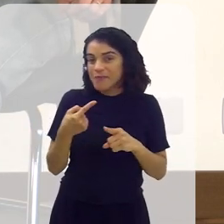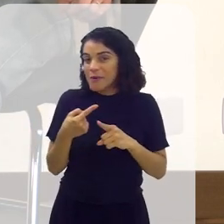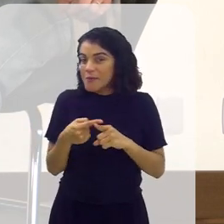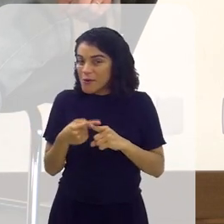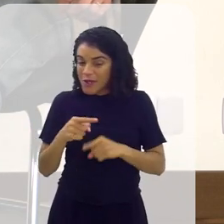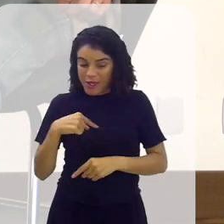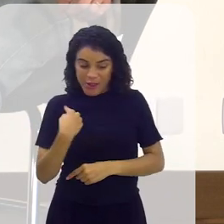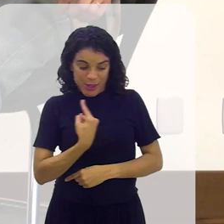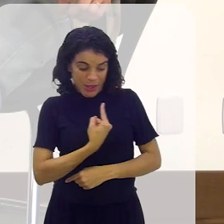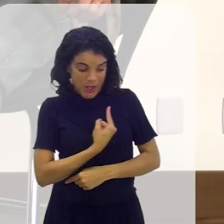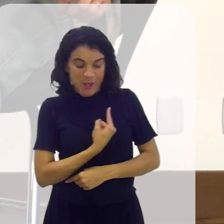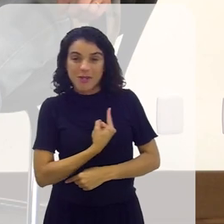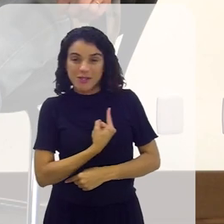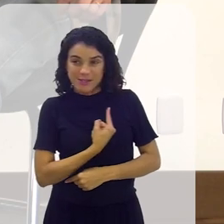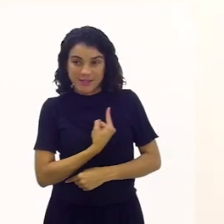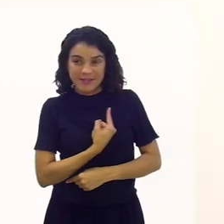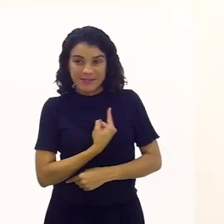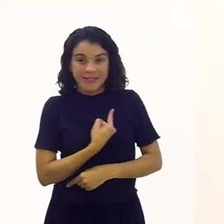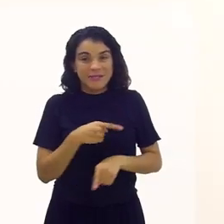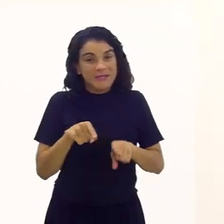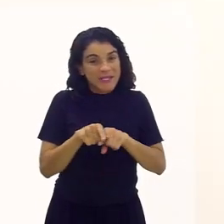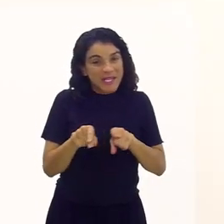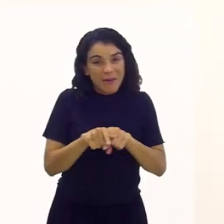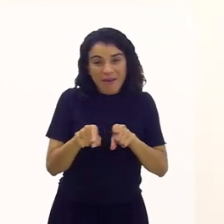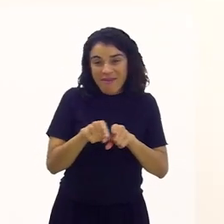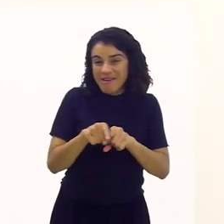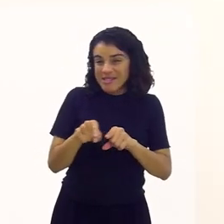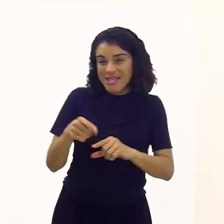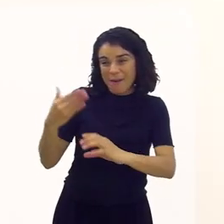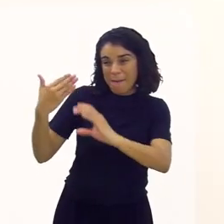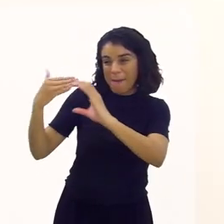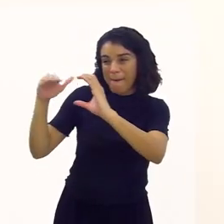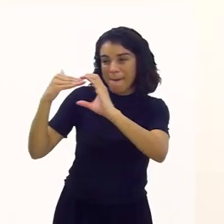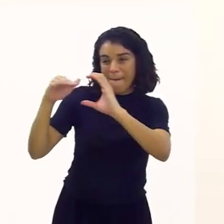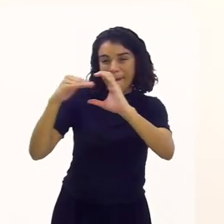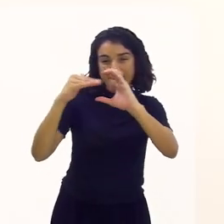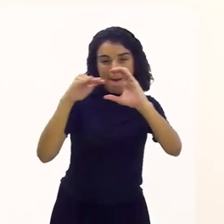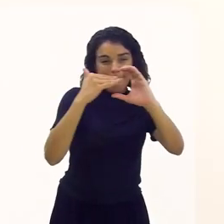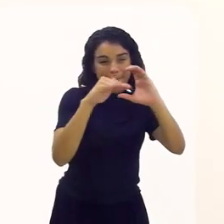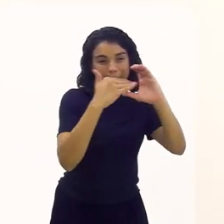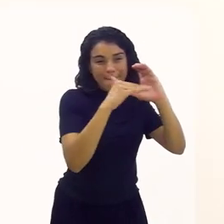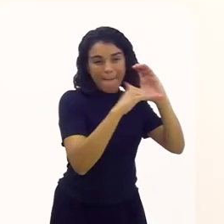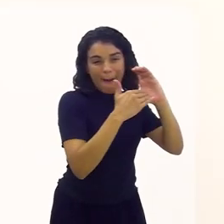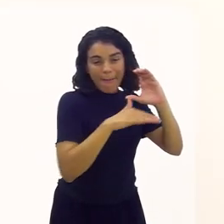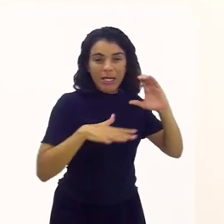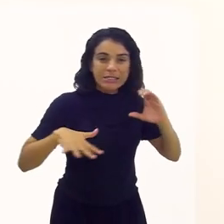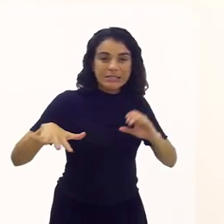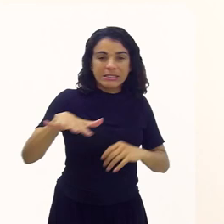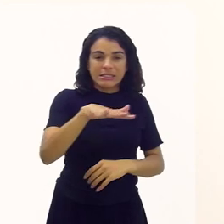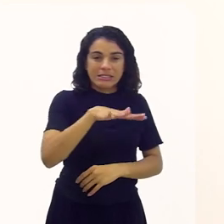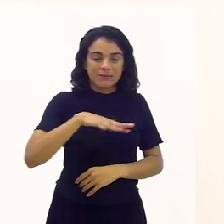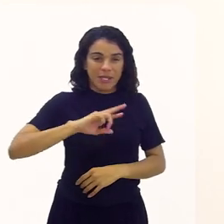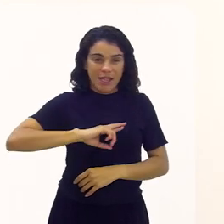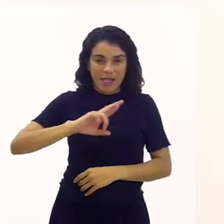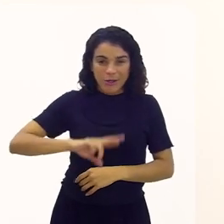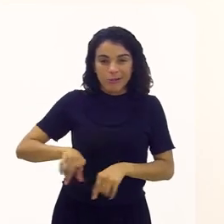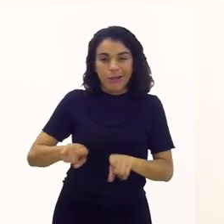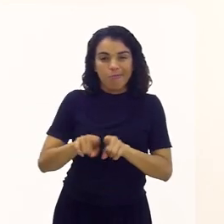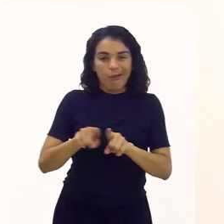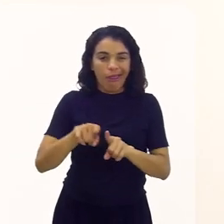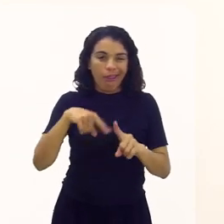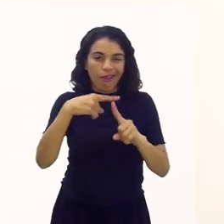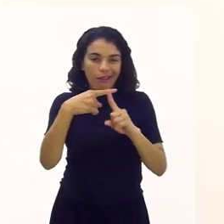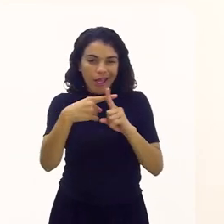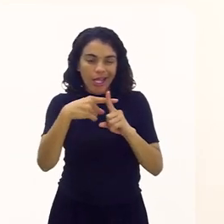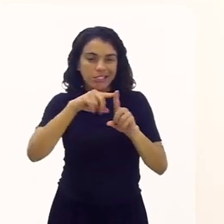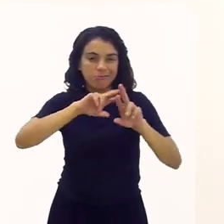porque, além de nós, isso vai ser distribuído em todos os espaços religiosos, todos os templos,